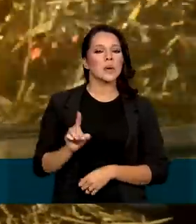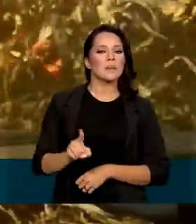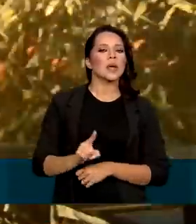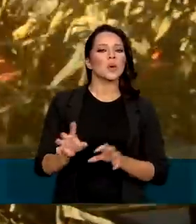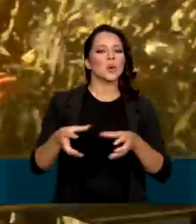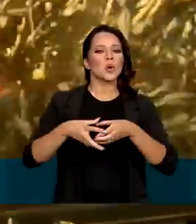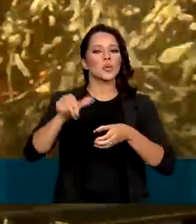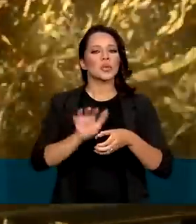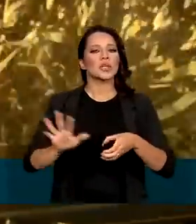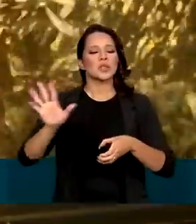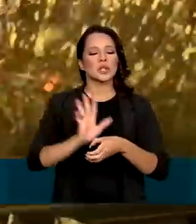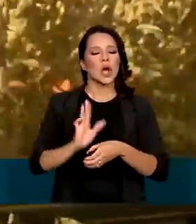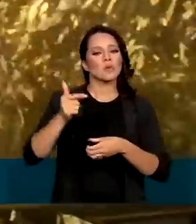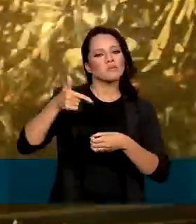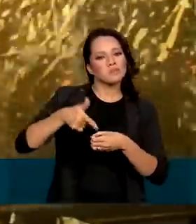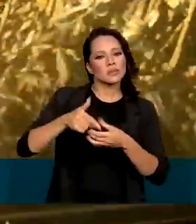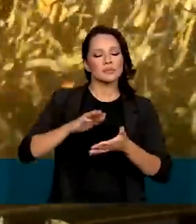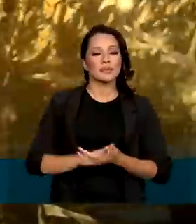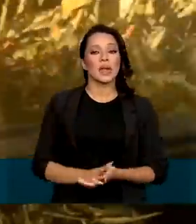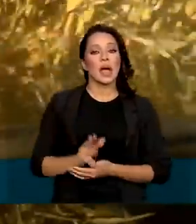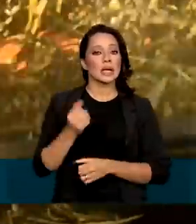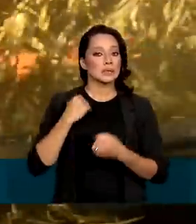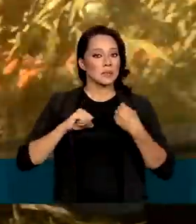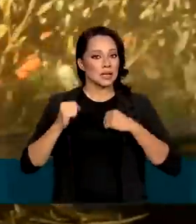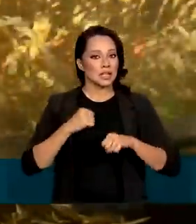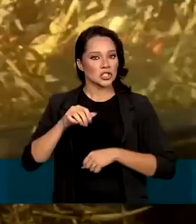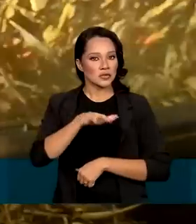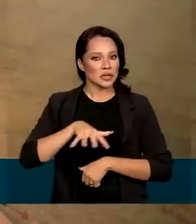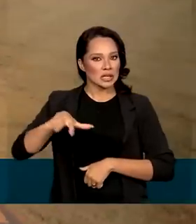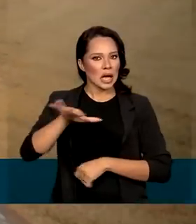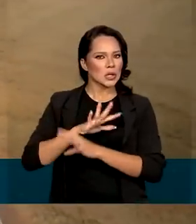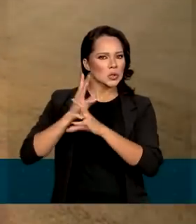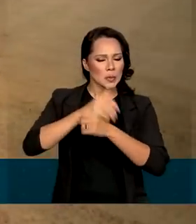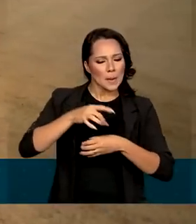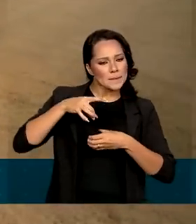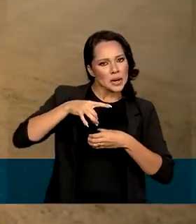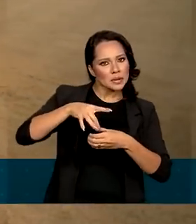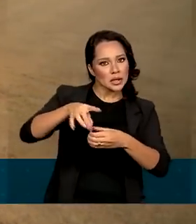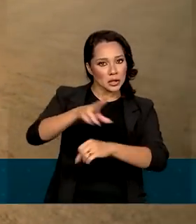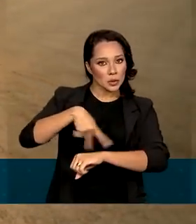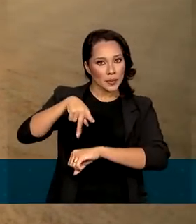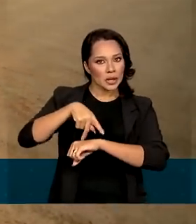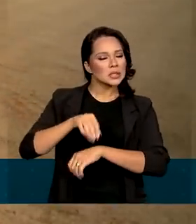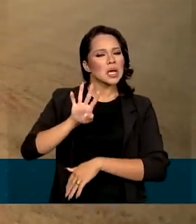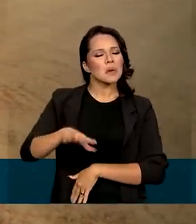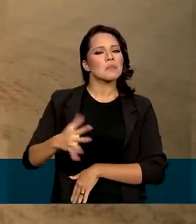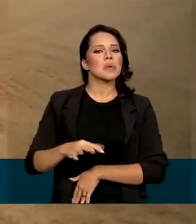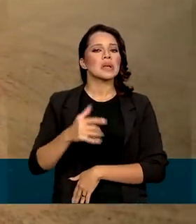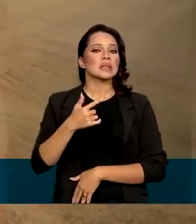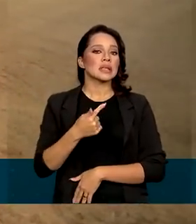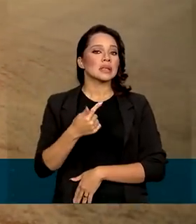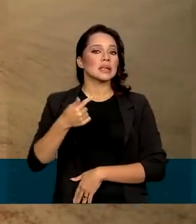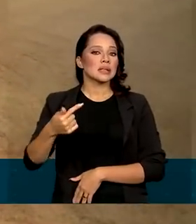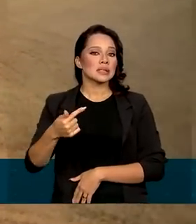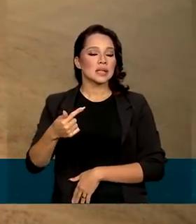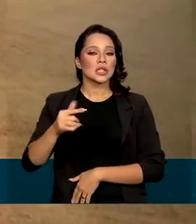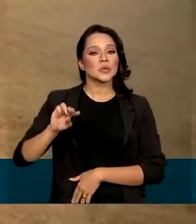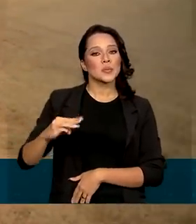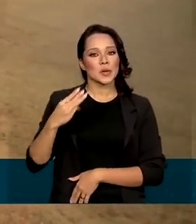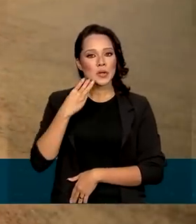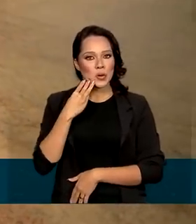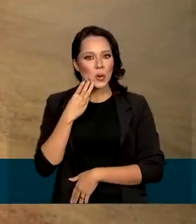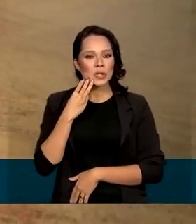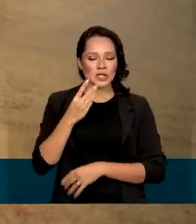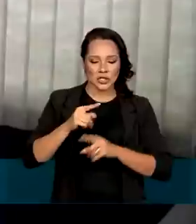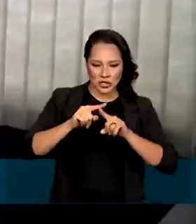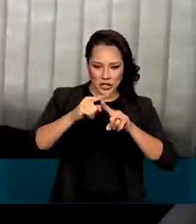pela Companhia Nacional de Abastecimento, a estimativa da área total plantada no país será de 77 milhões